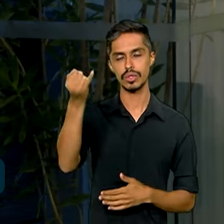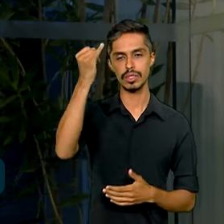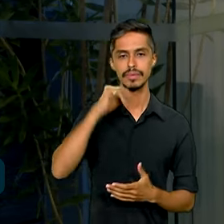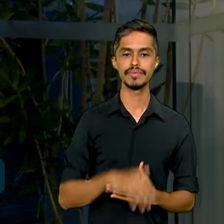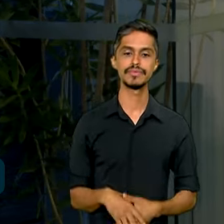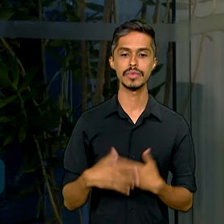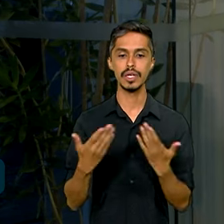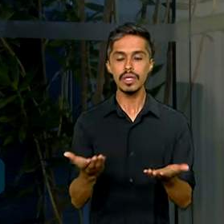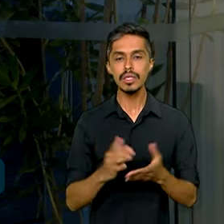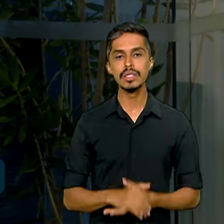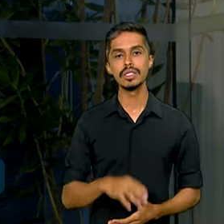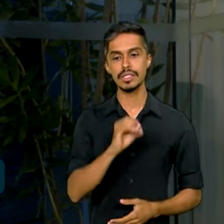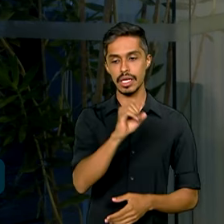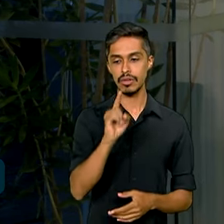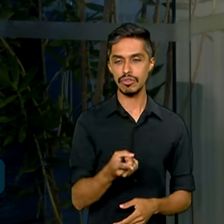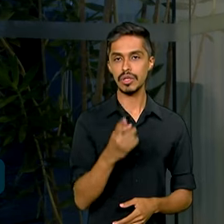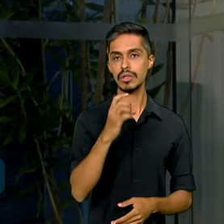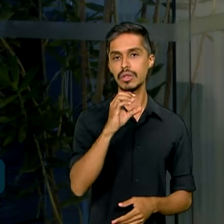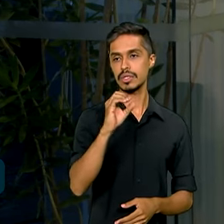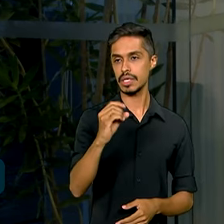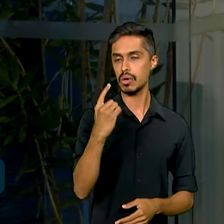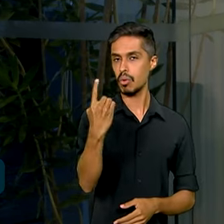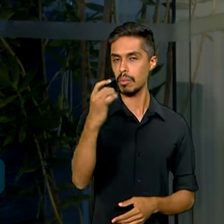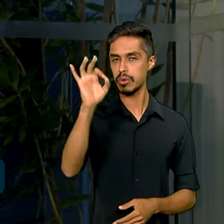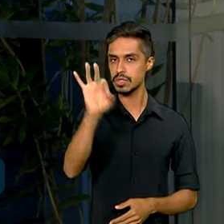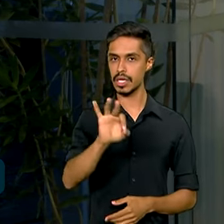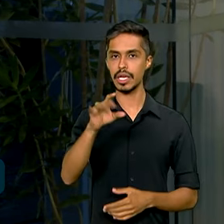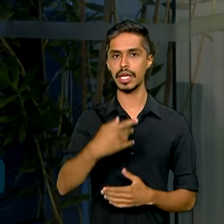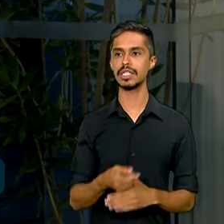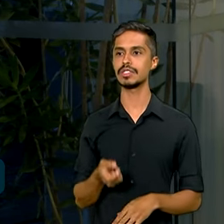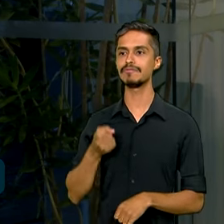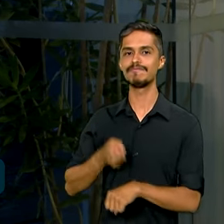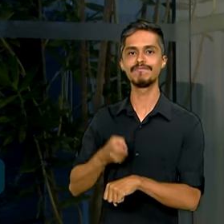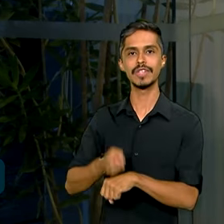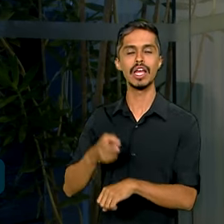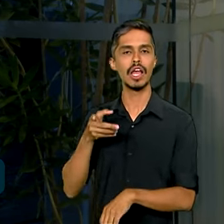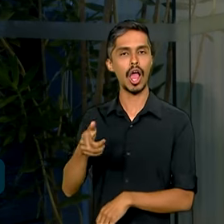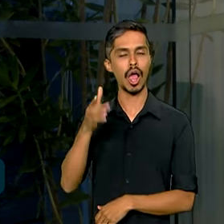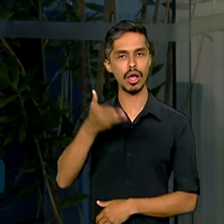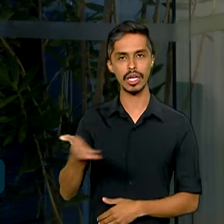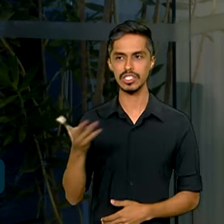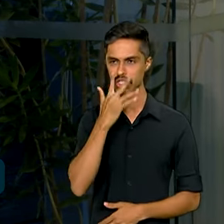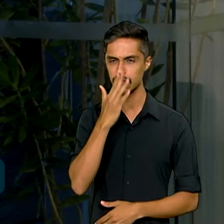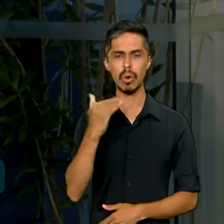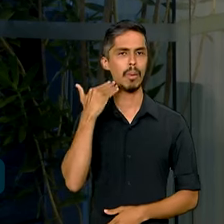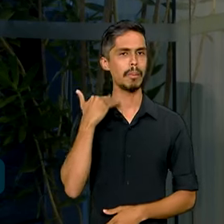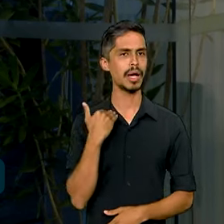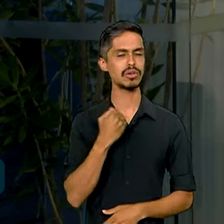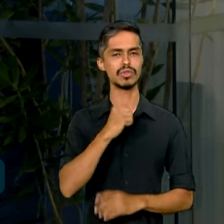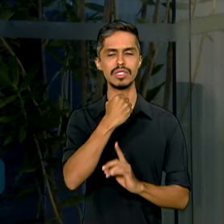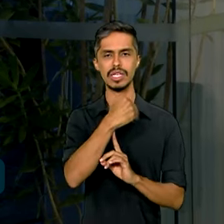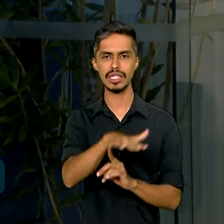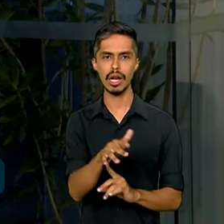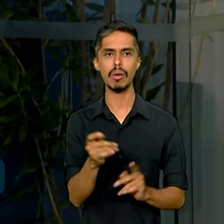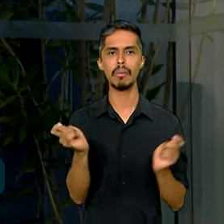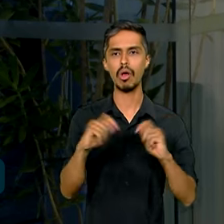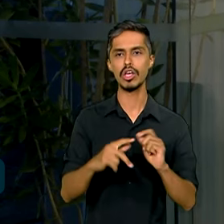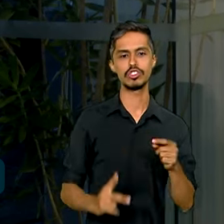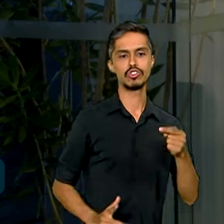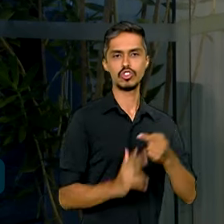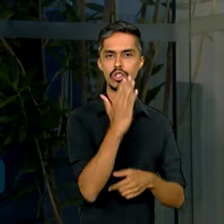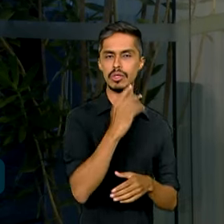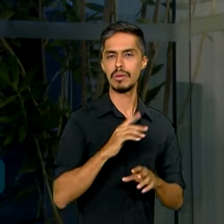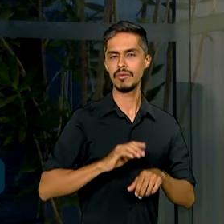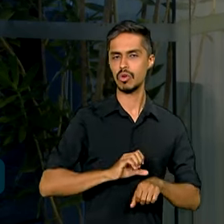,01%, engrossa o coro daqueles economistas que acham que o Banco Central poderia fazer um corte mais ousado,